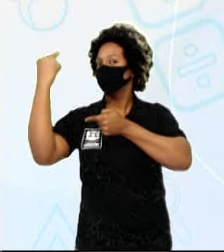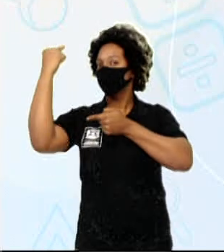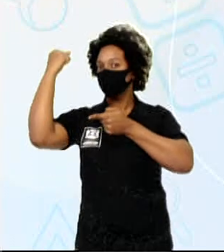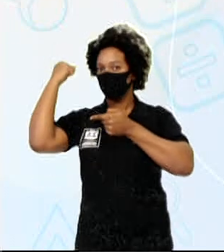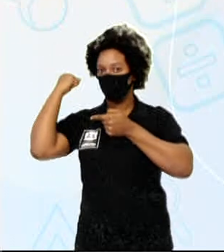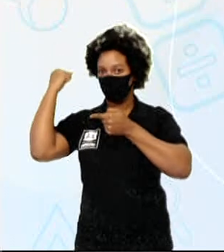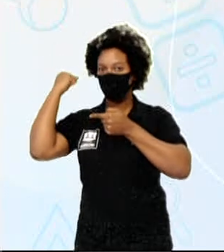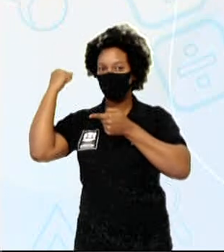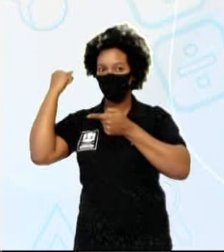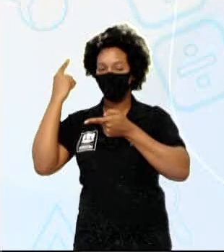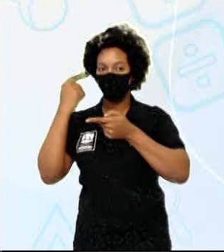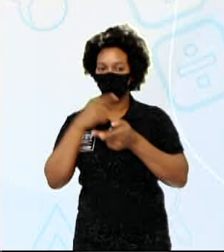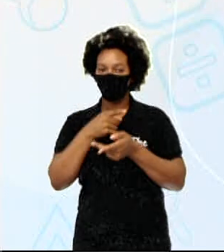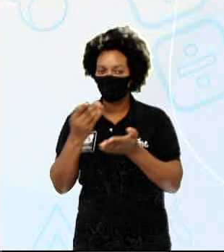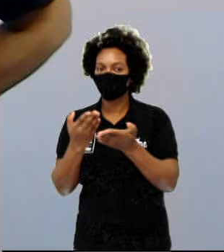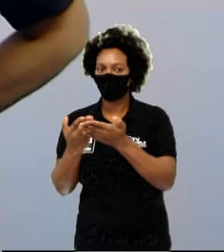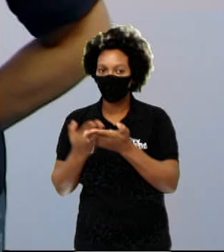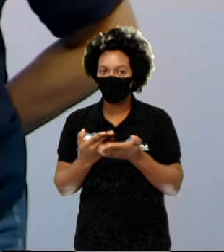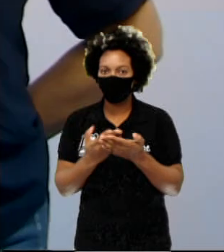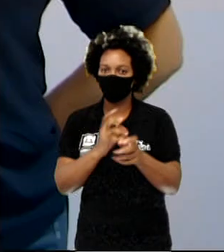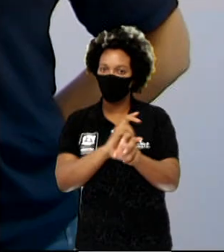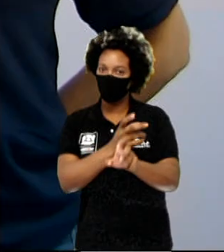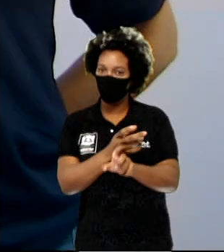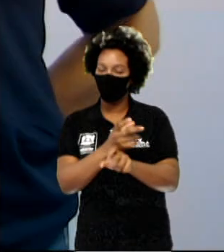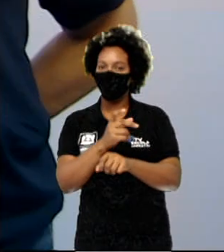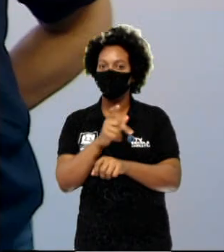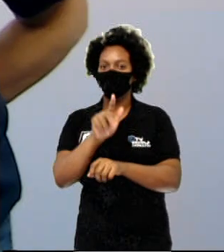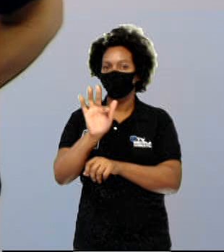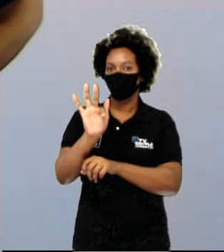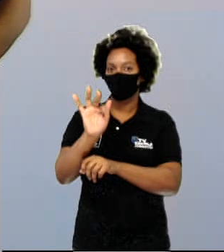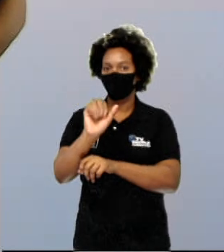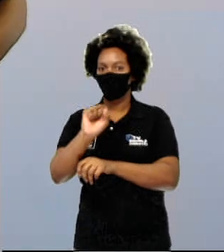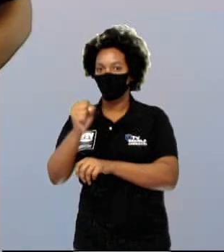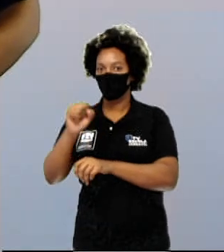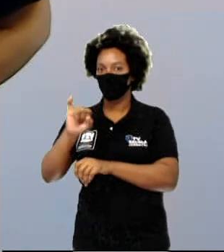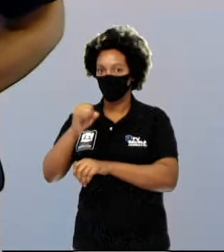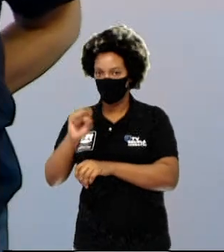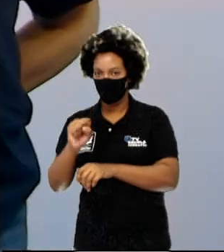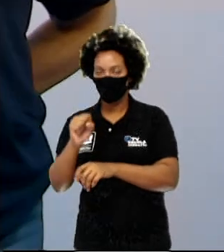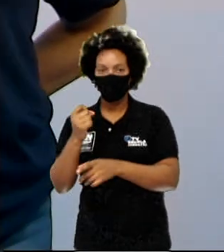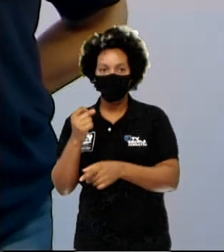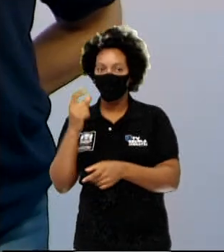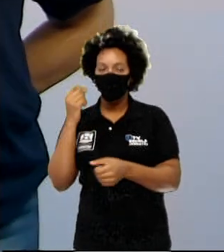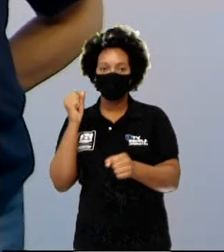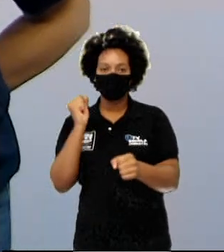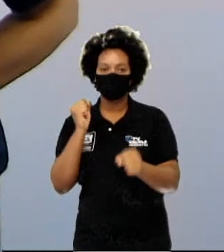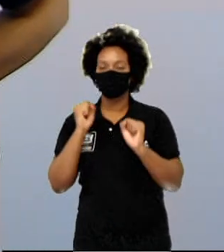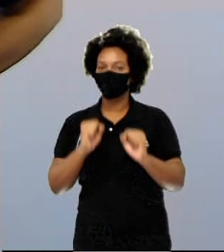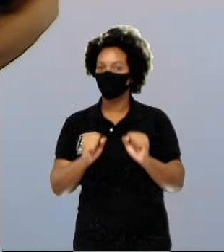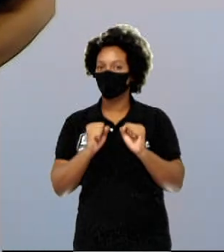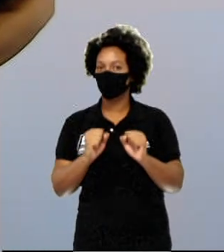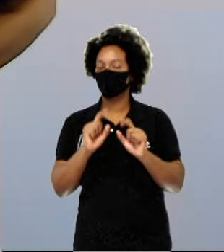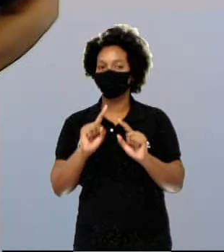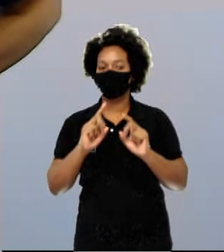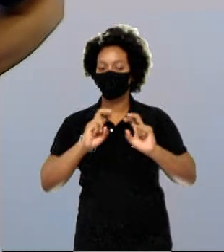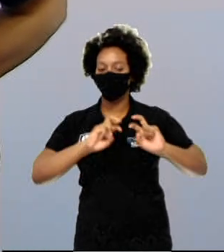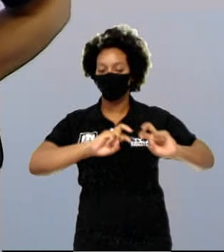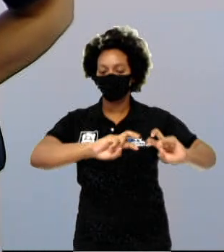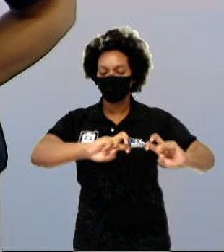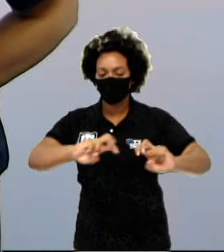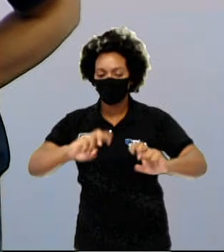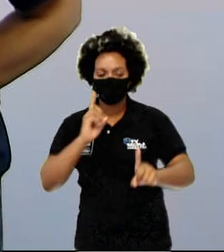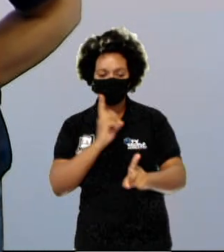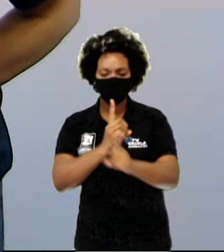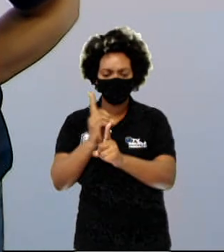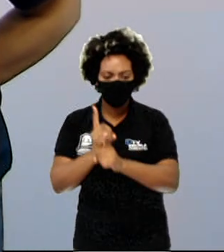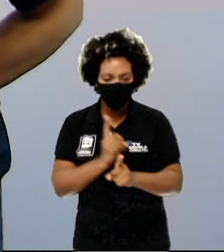Esse estudo dos fósseis possibilitou com que arqueólogos pudessem descobrir